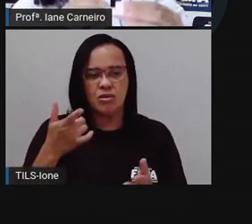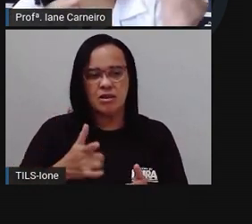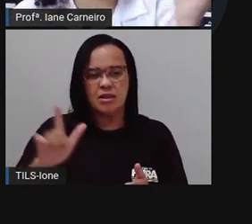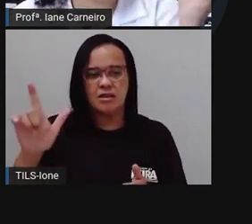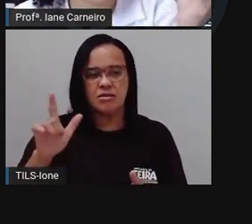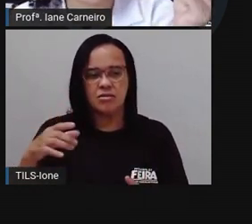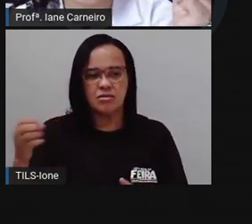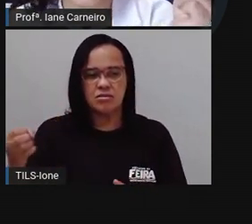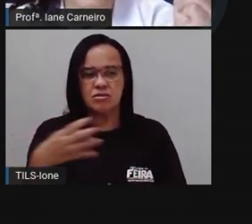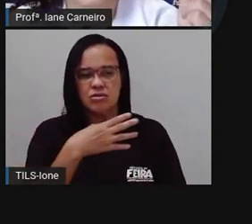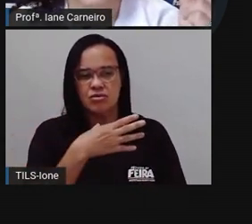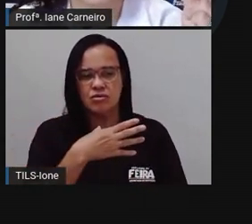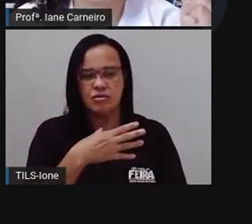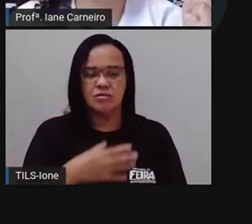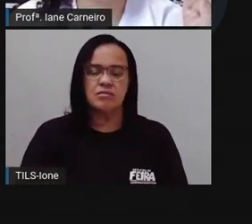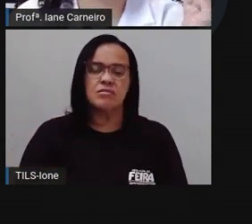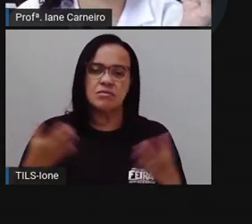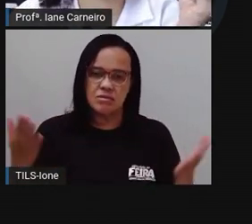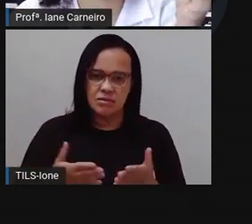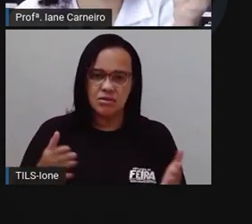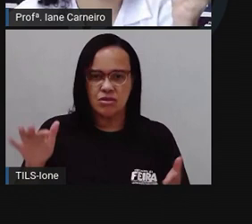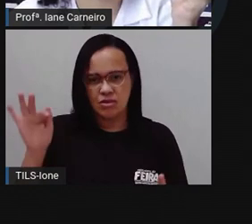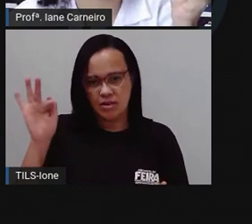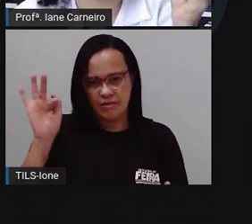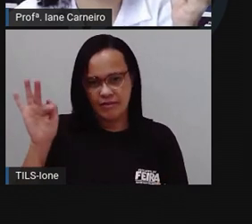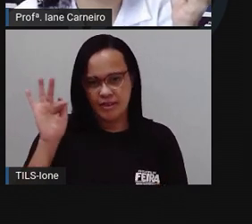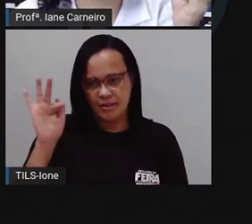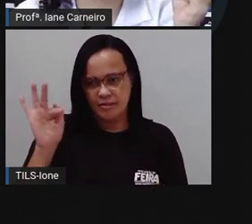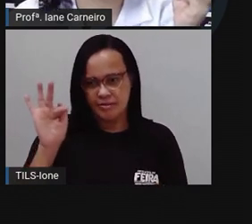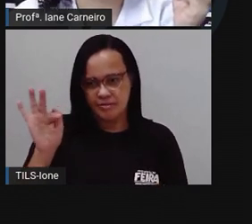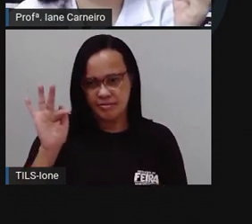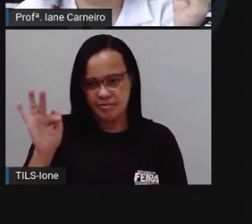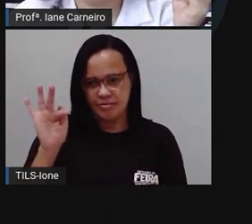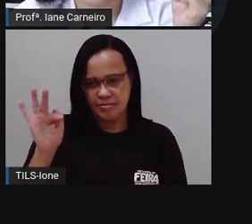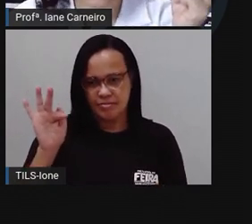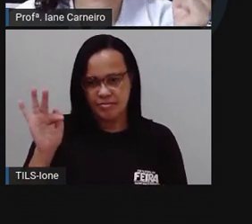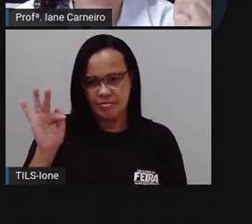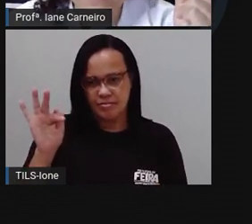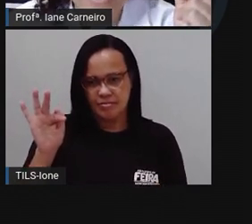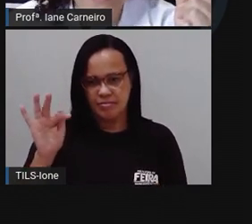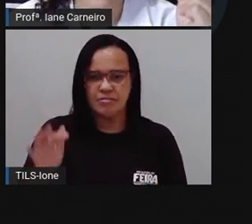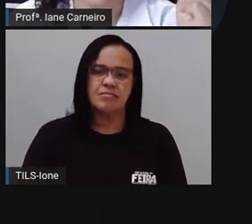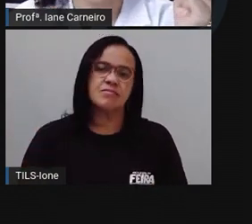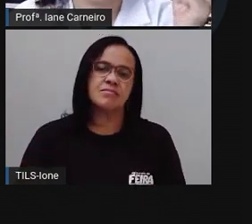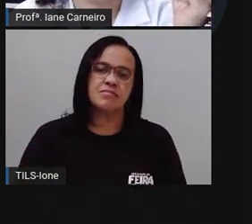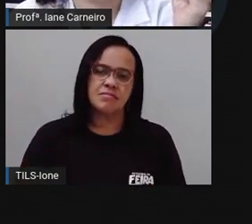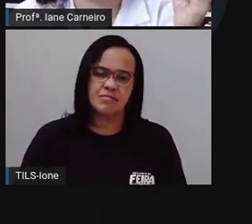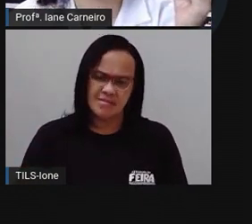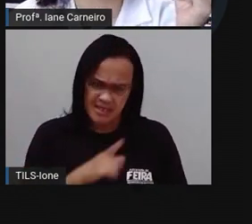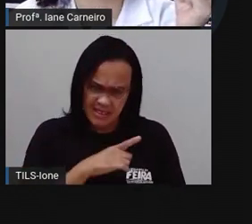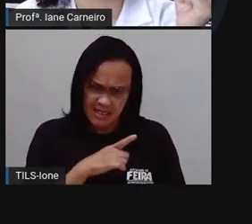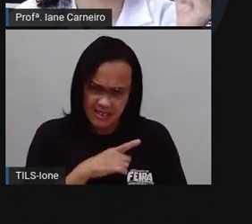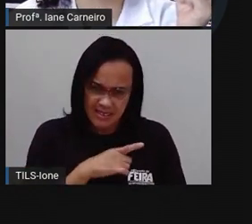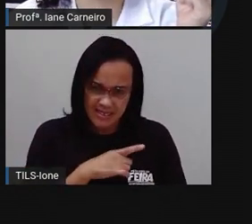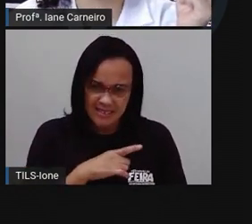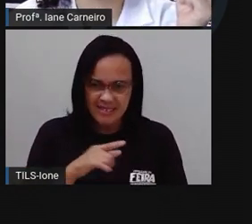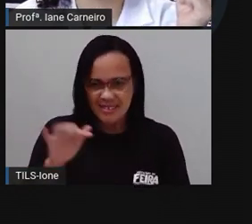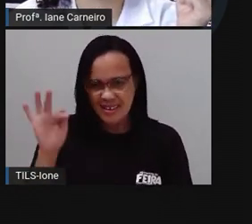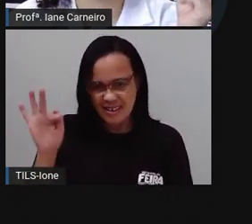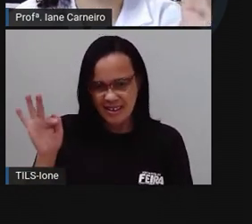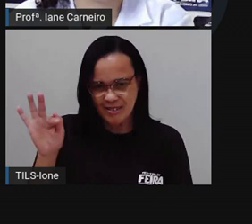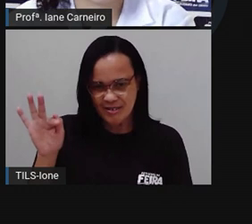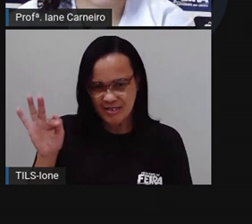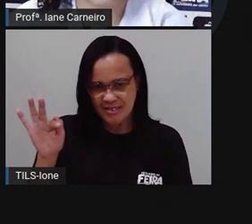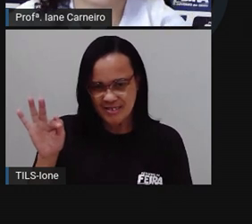A letra Fê. A letra F. Será que tem? Também não tem, não. Não tem, não.